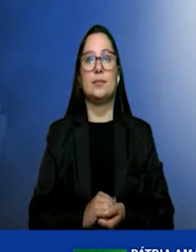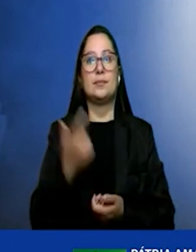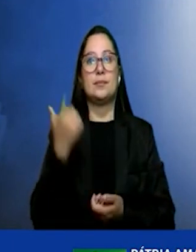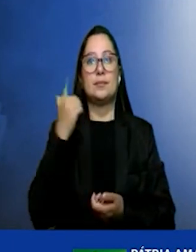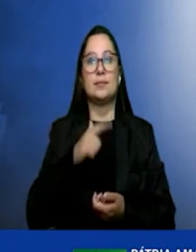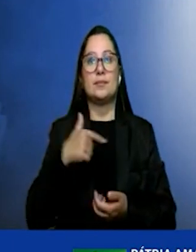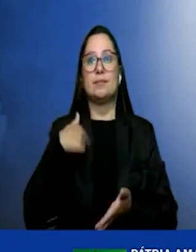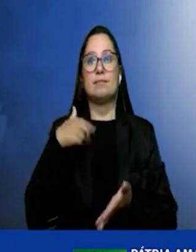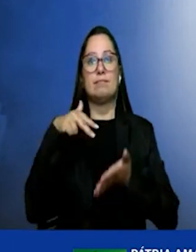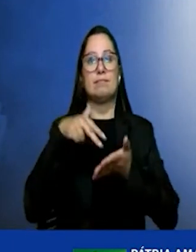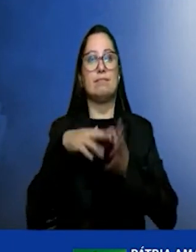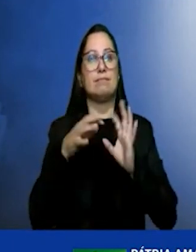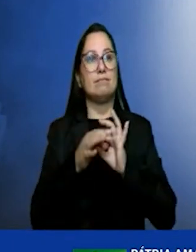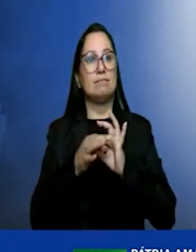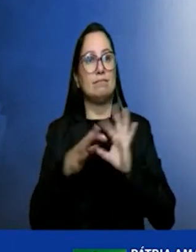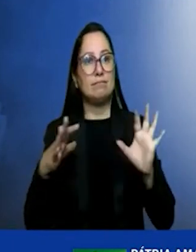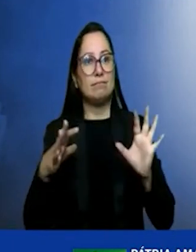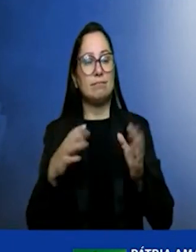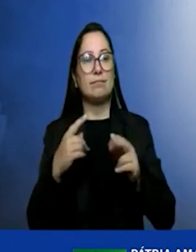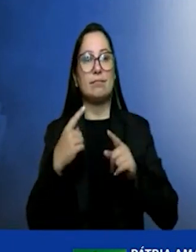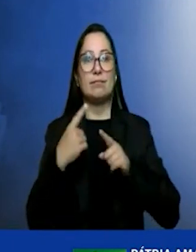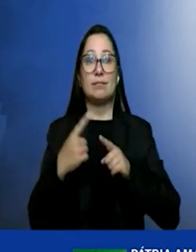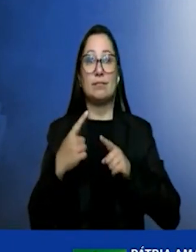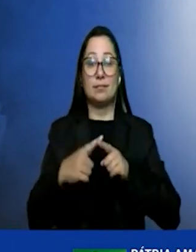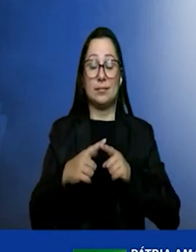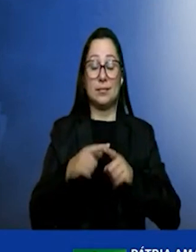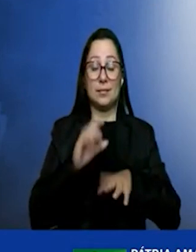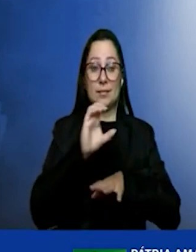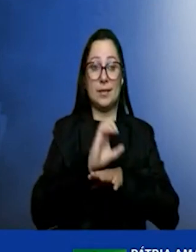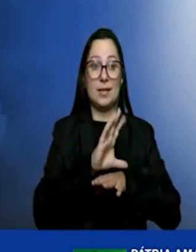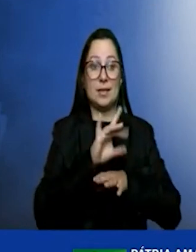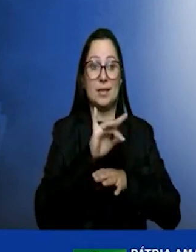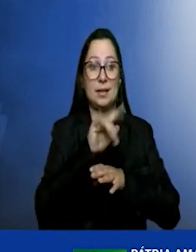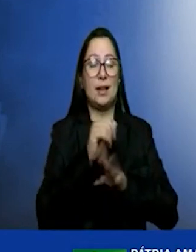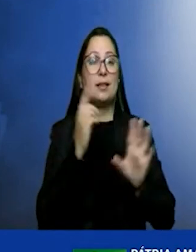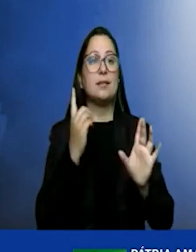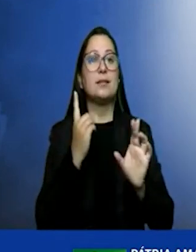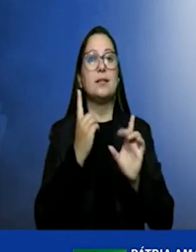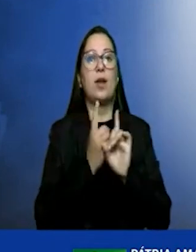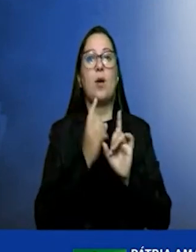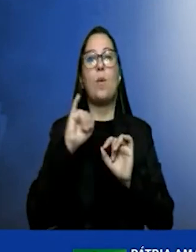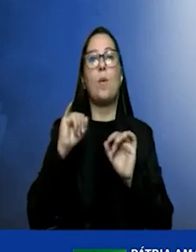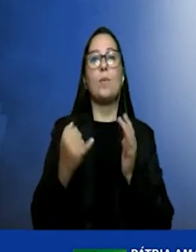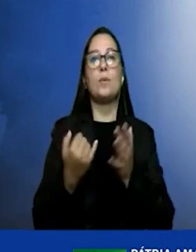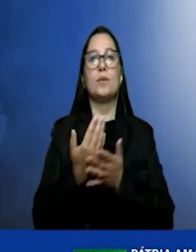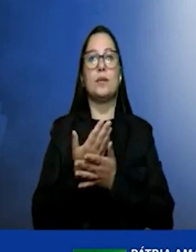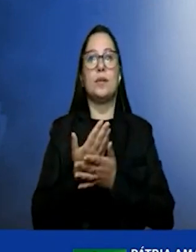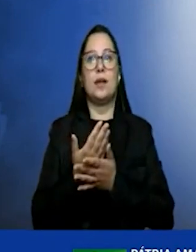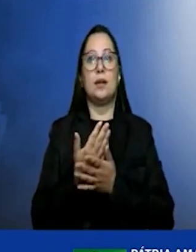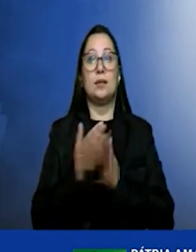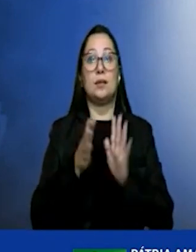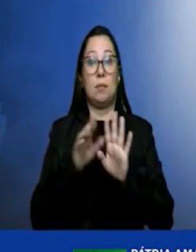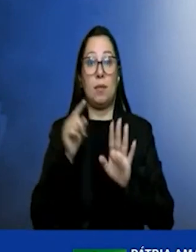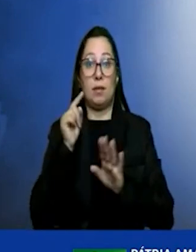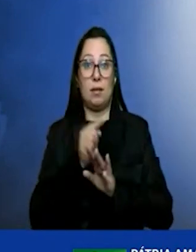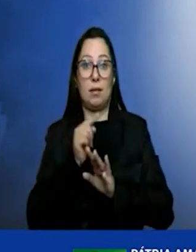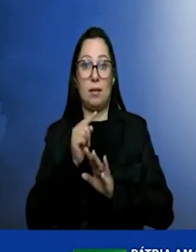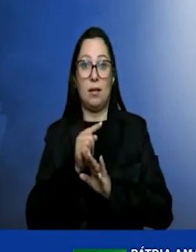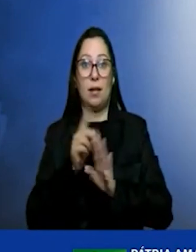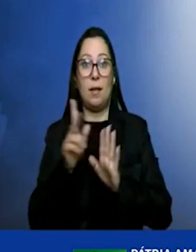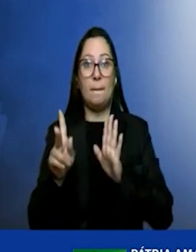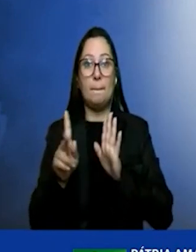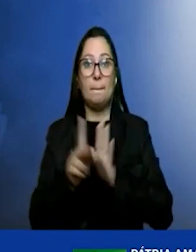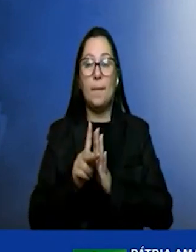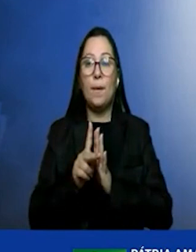disposição porque o Ceará ele identificou essa oportunidade mas é uma oportunidade para o Brasil